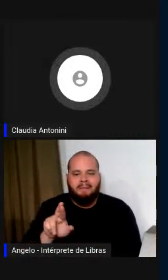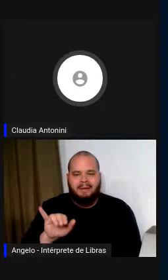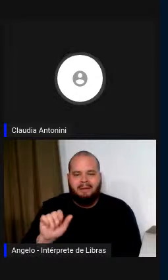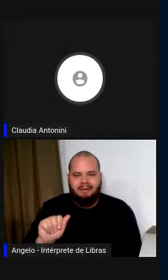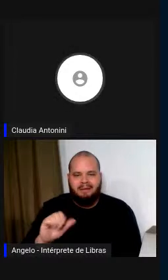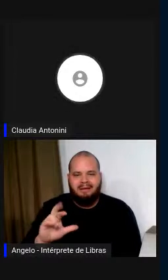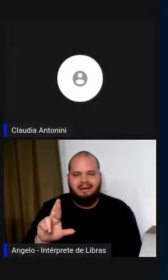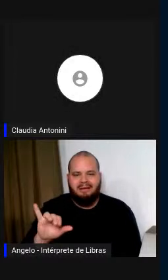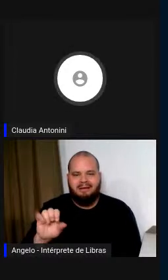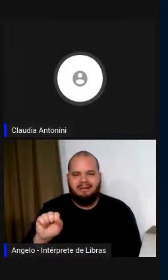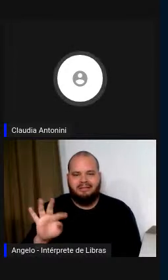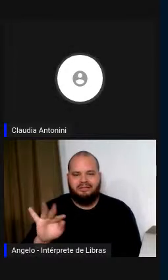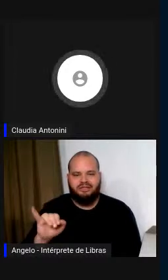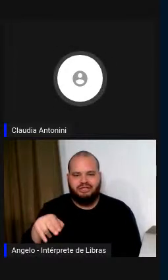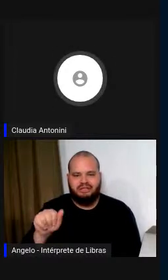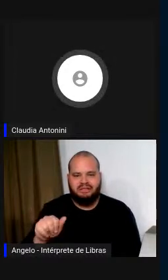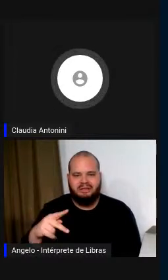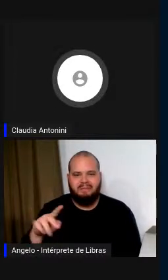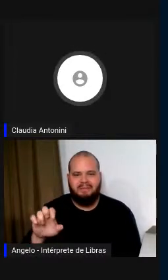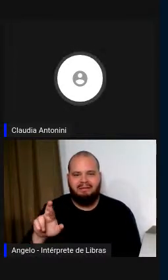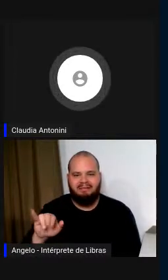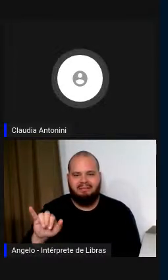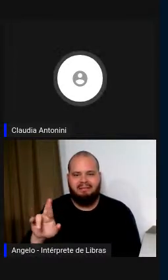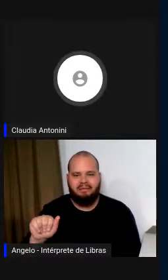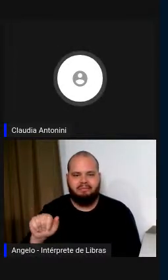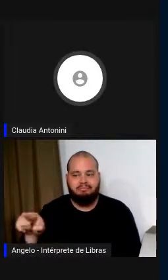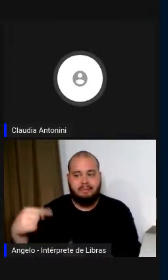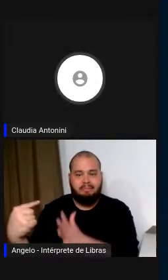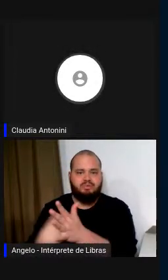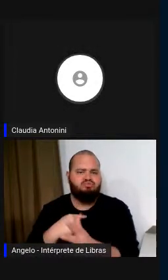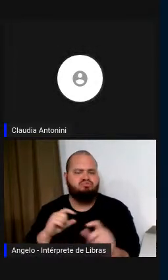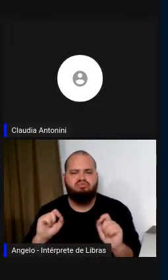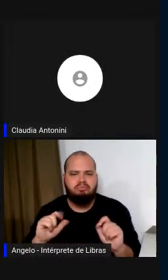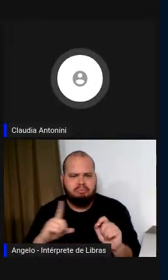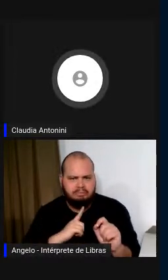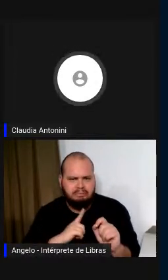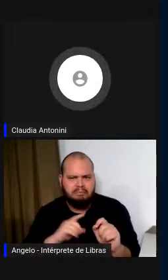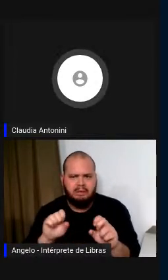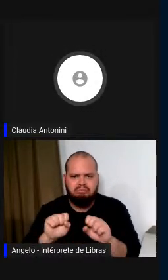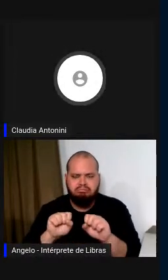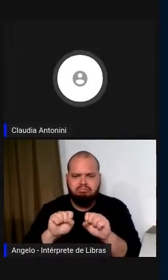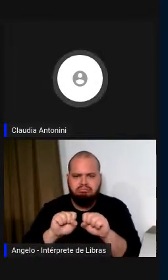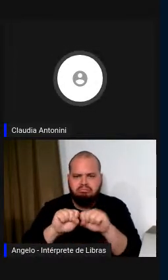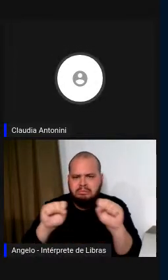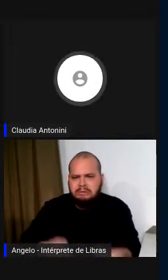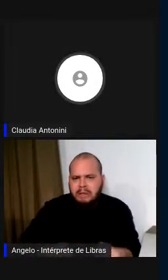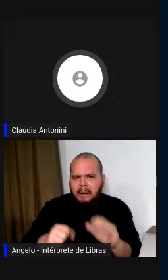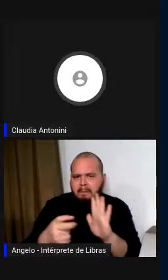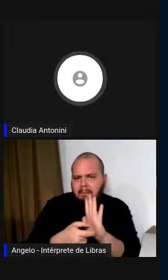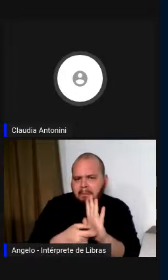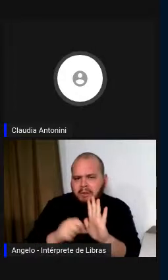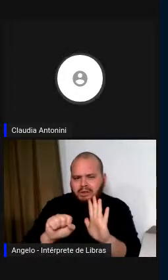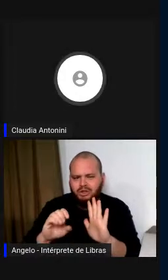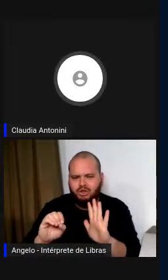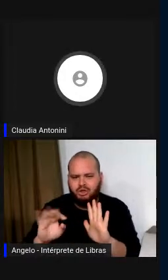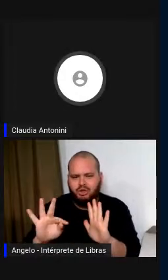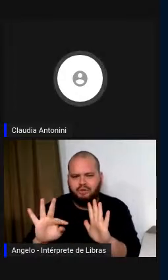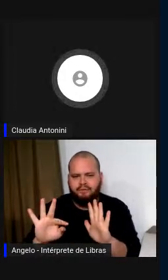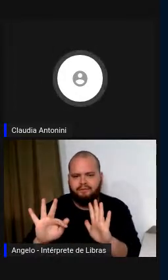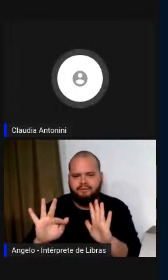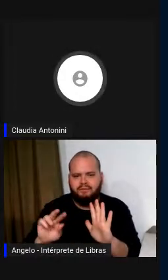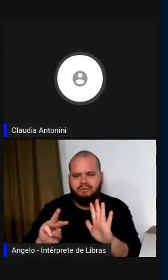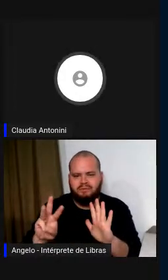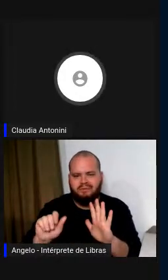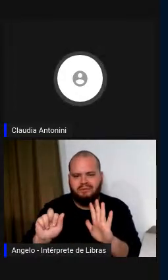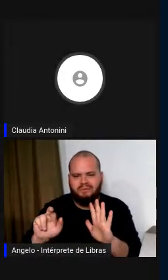existem softwares que têm esse tipo de qualidade, que estejam disponíveis gratuitamente para um uso